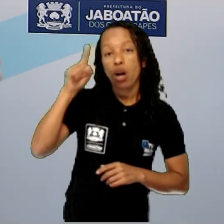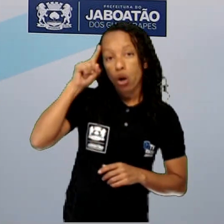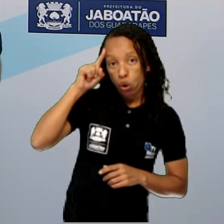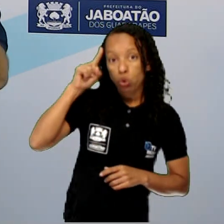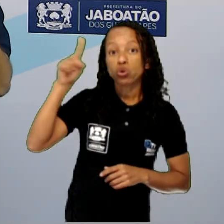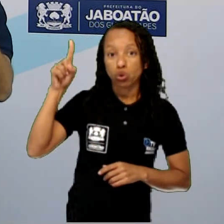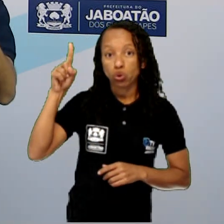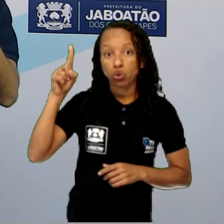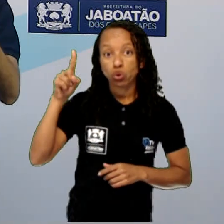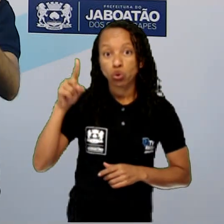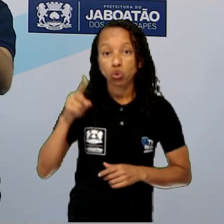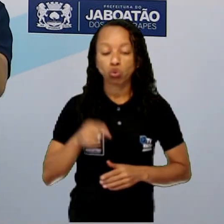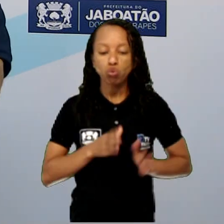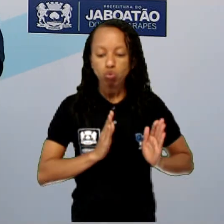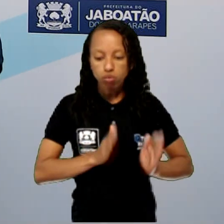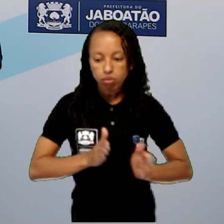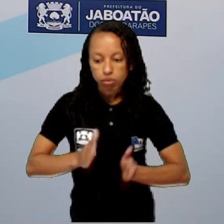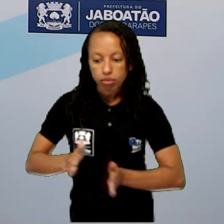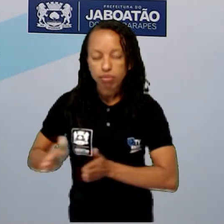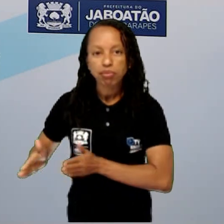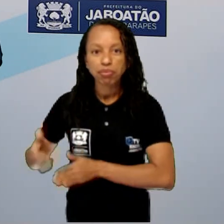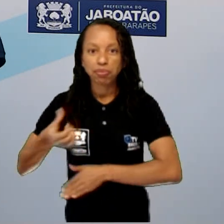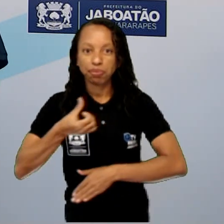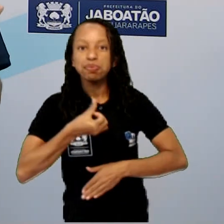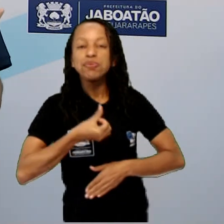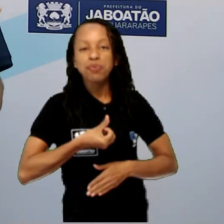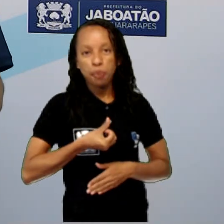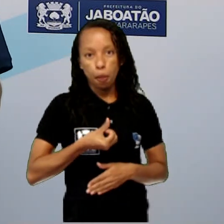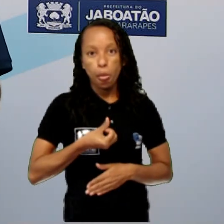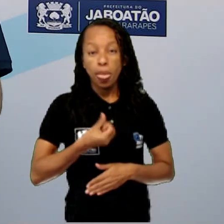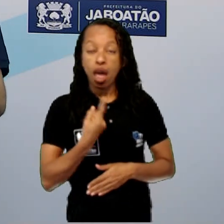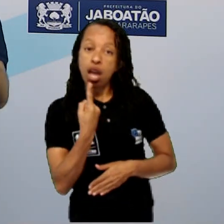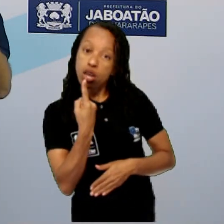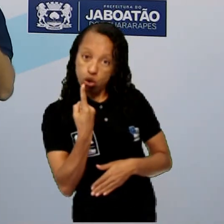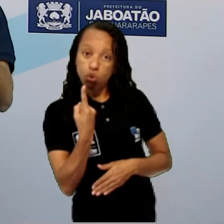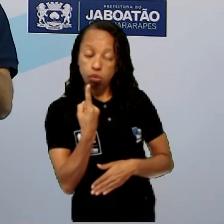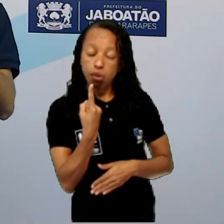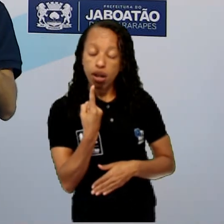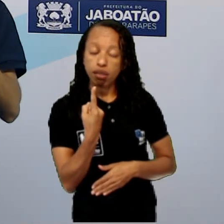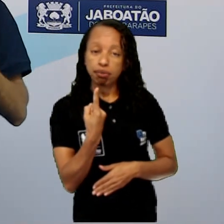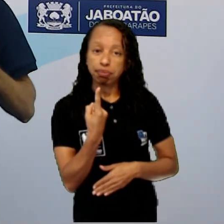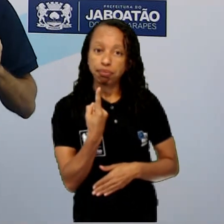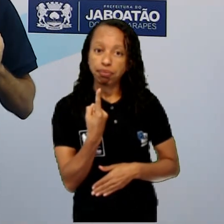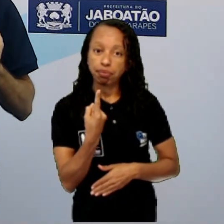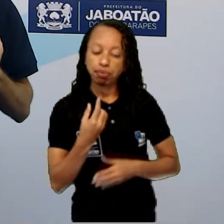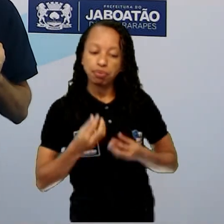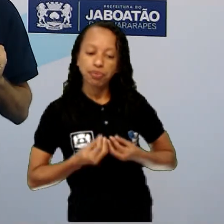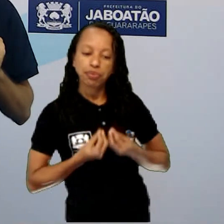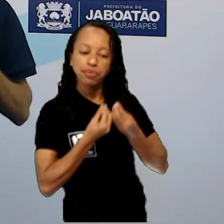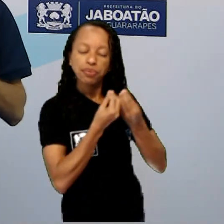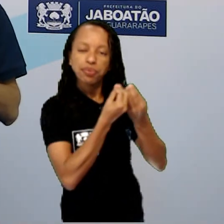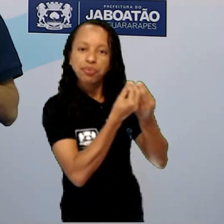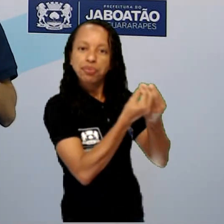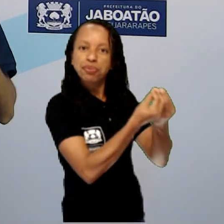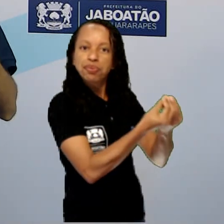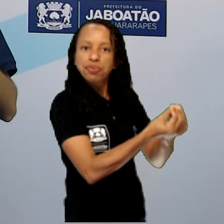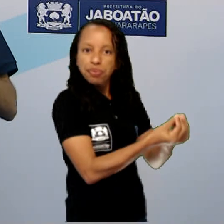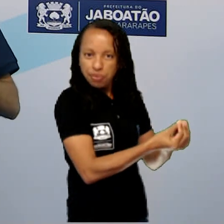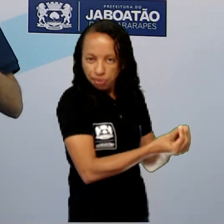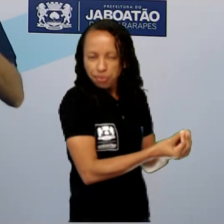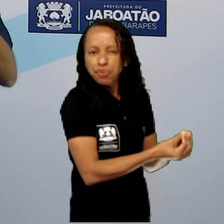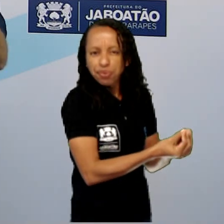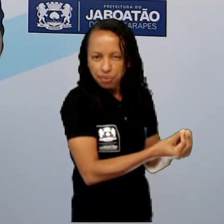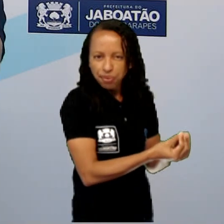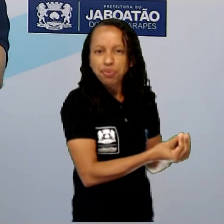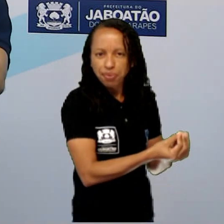ele divide a terra em seis partes e uma parte dessas seis, ele dá, né, digamos